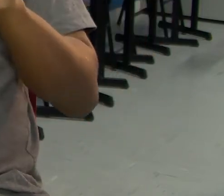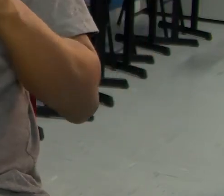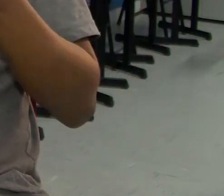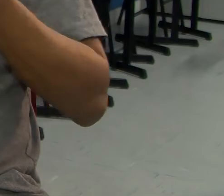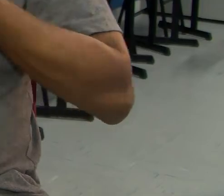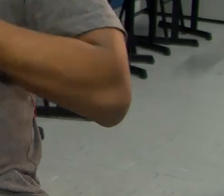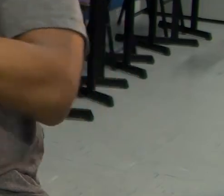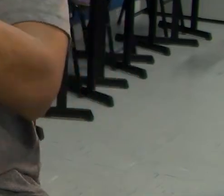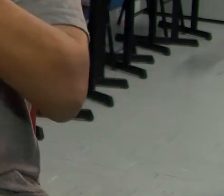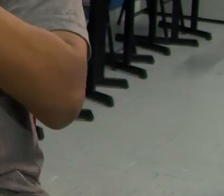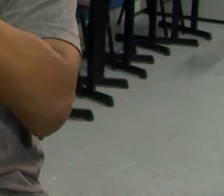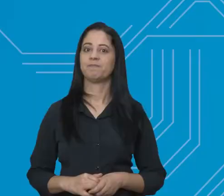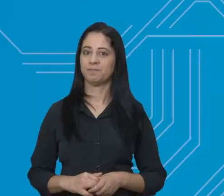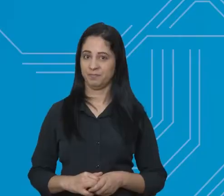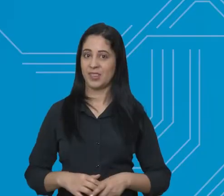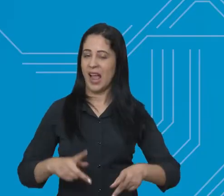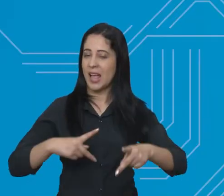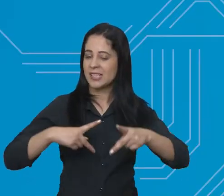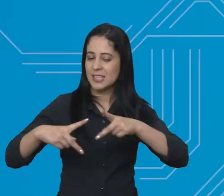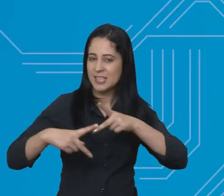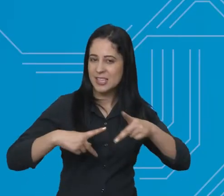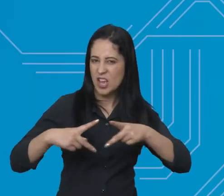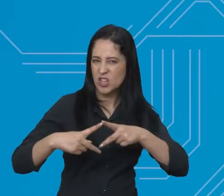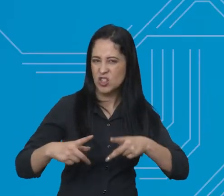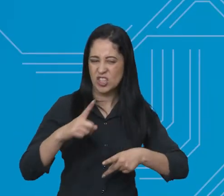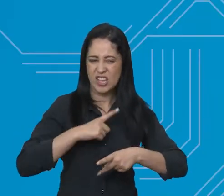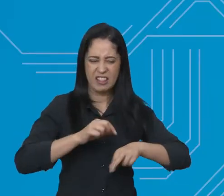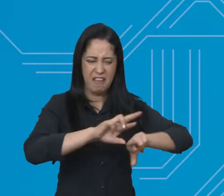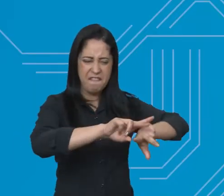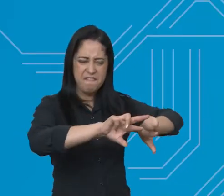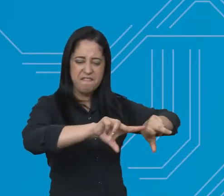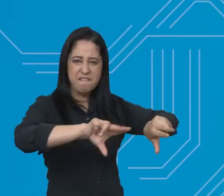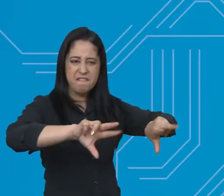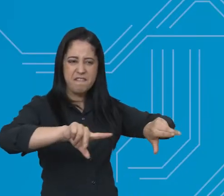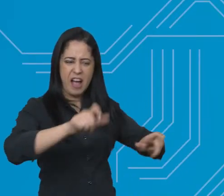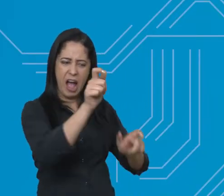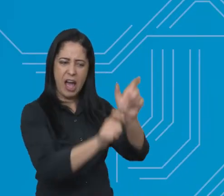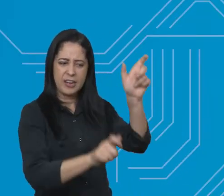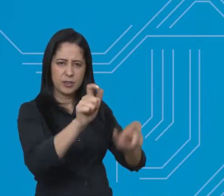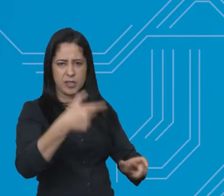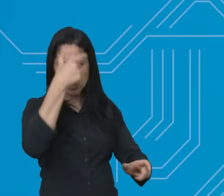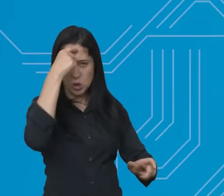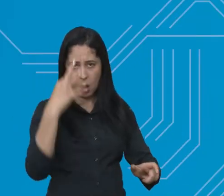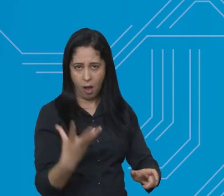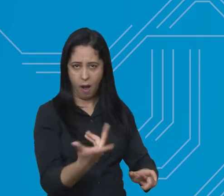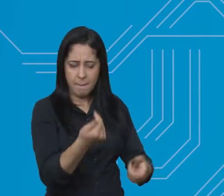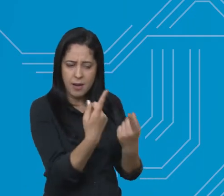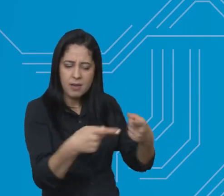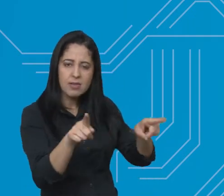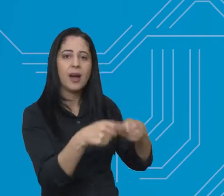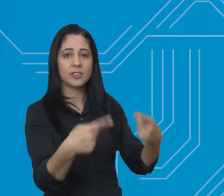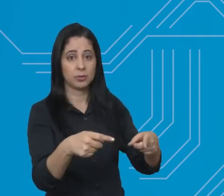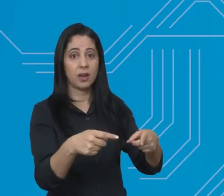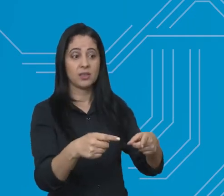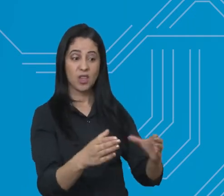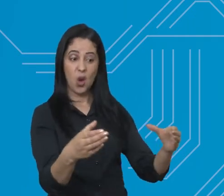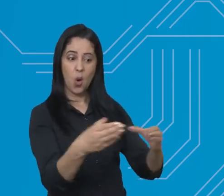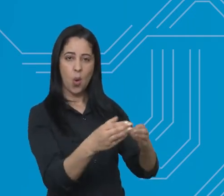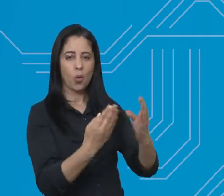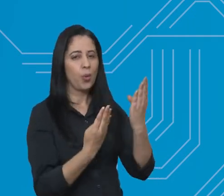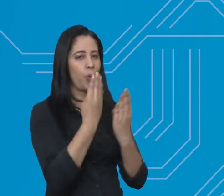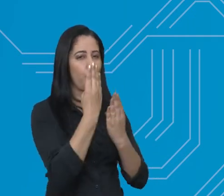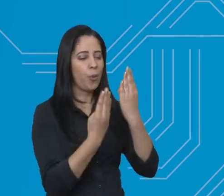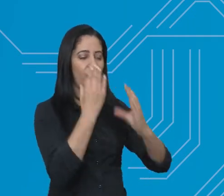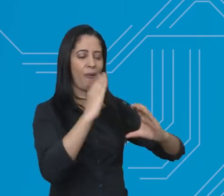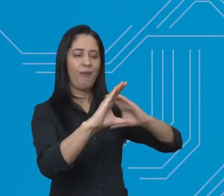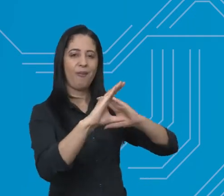empatia um pelo outro. São José dos Campos tem muitos talentos da música, não é mesmo? E um deles é a galera do